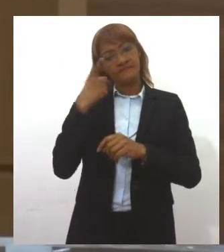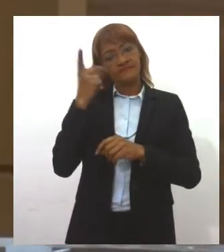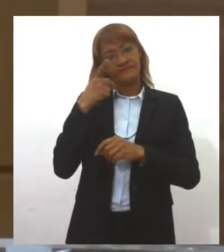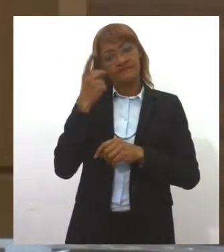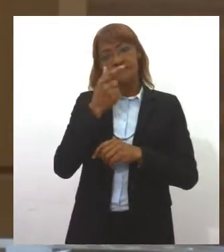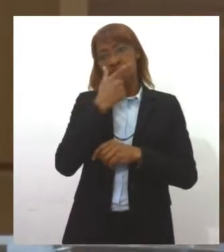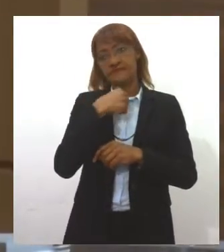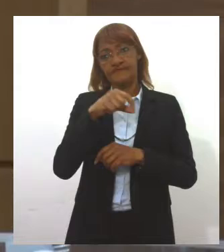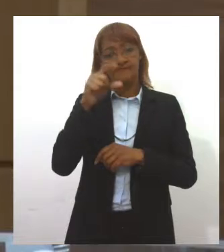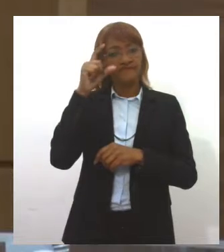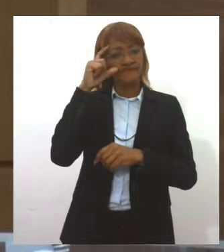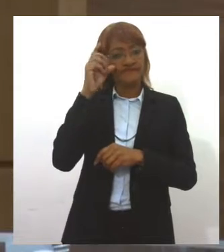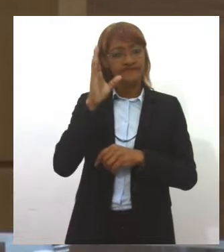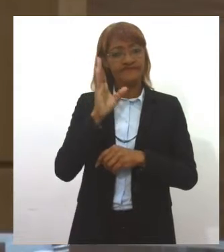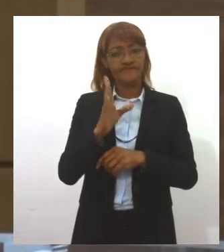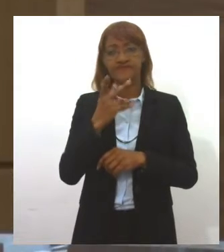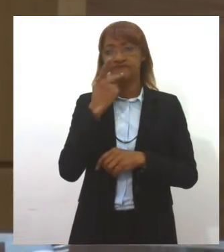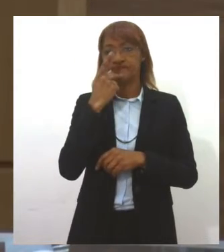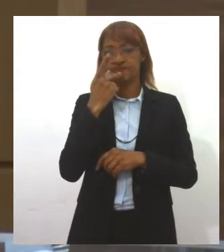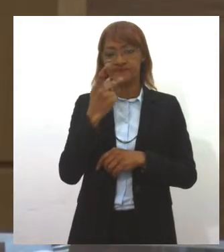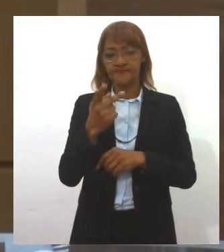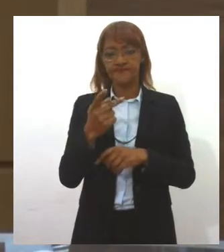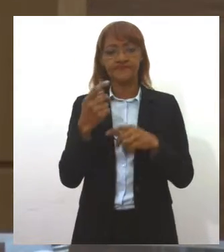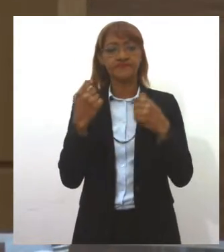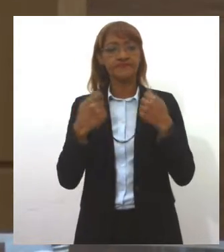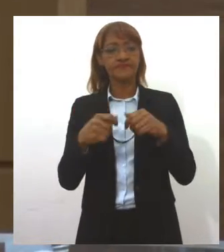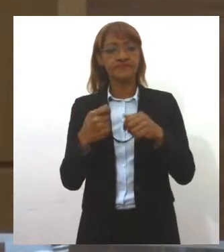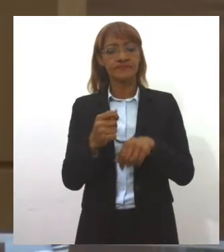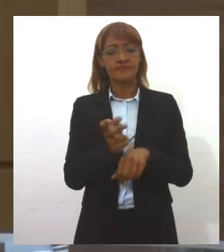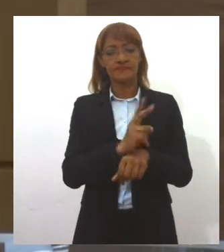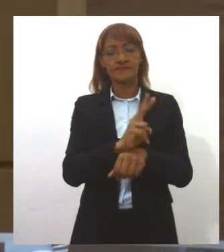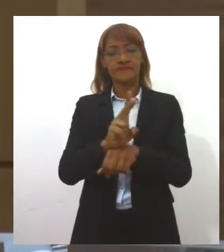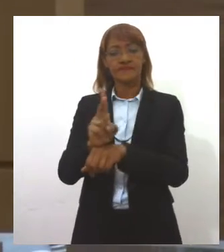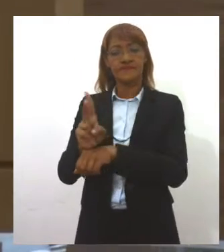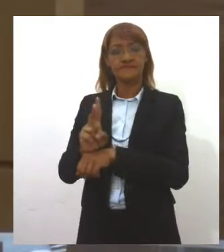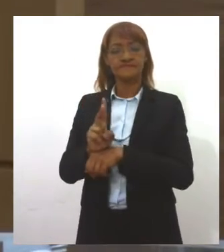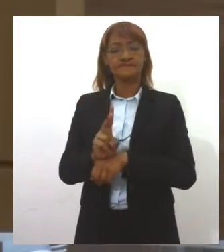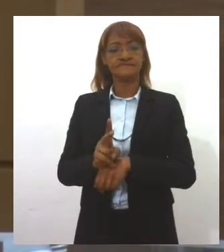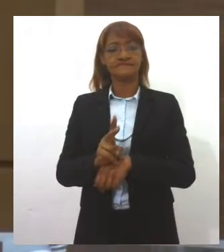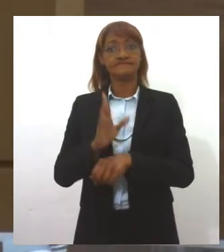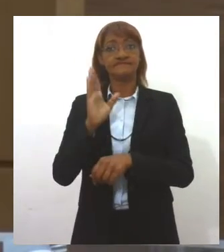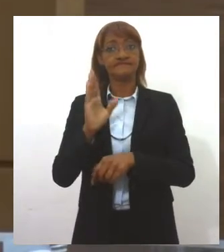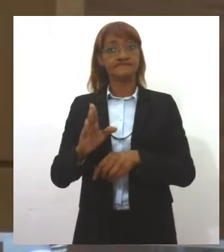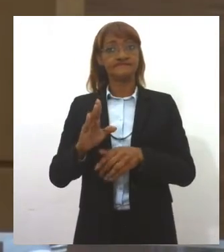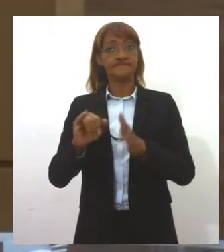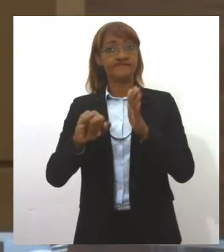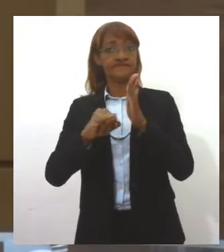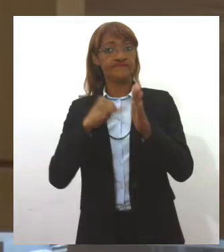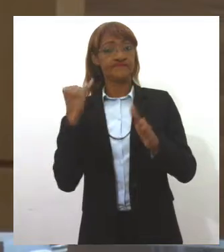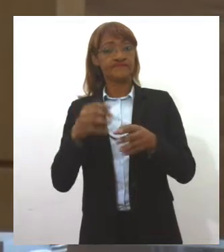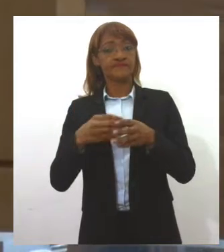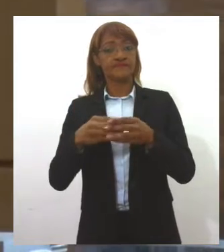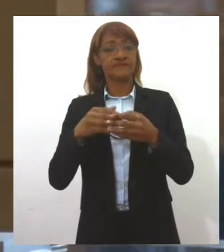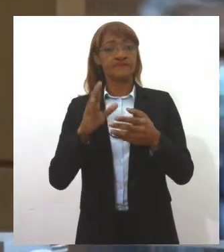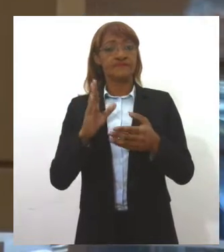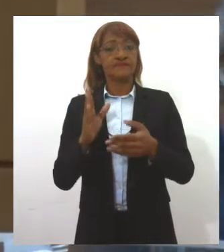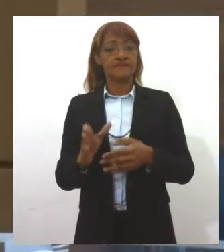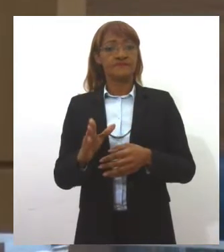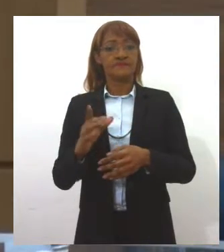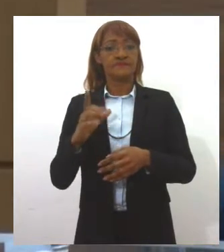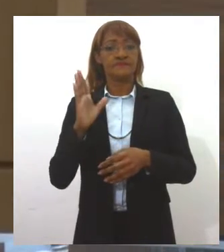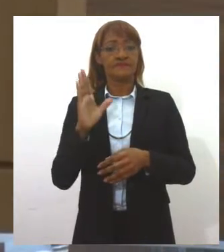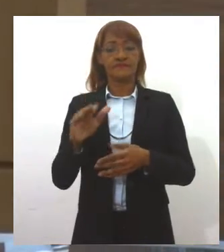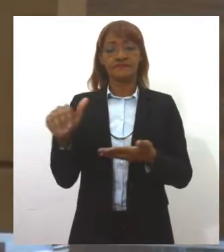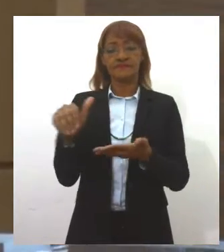Passos, do Cidadania, falou sobre a necessidade de fiscalizar o processo seletivo simplificado, realizado pela